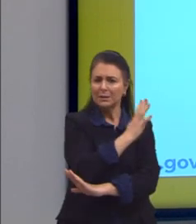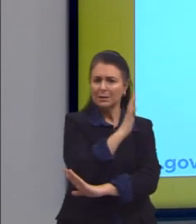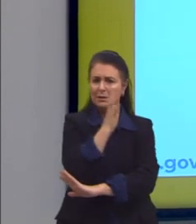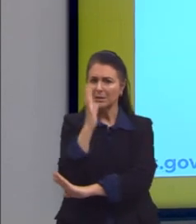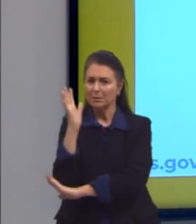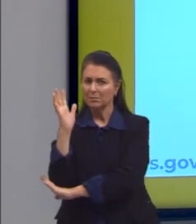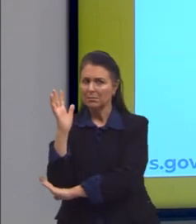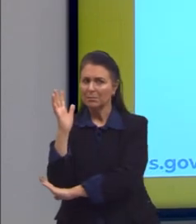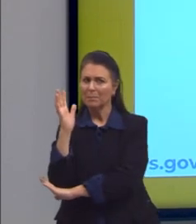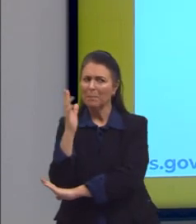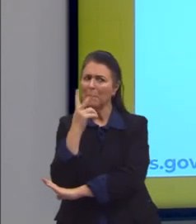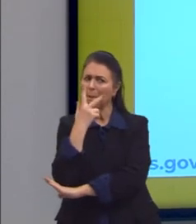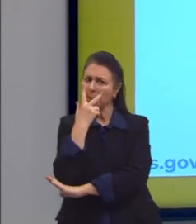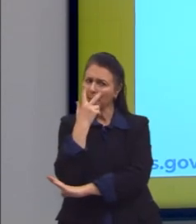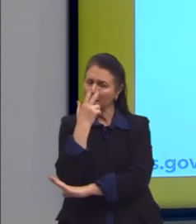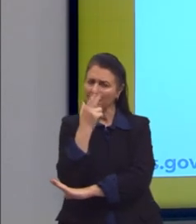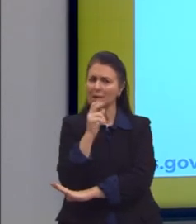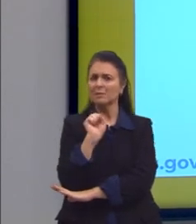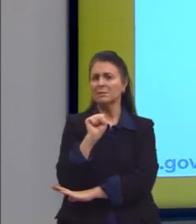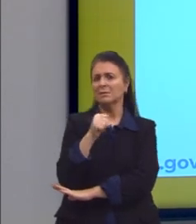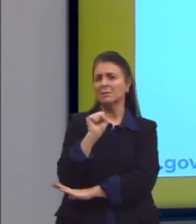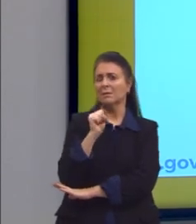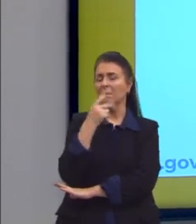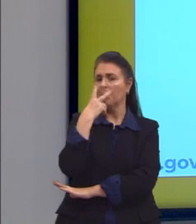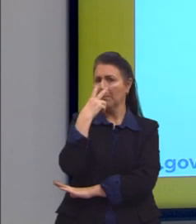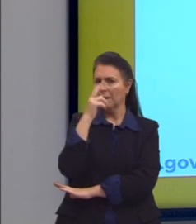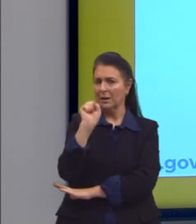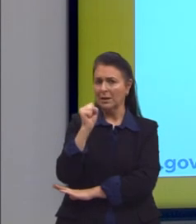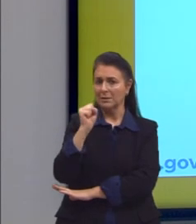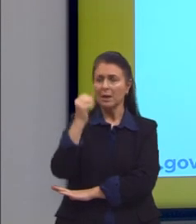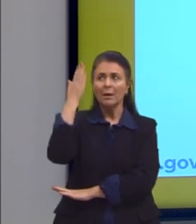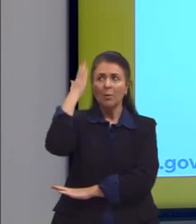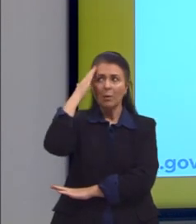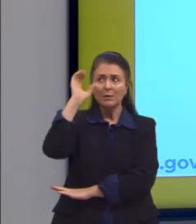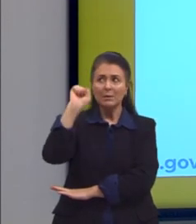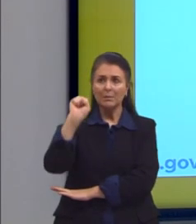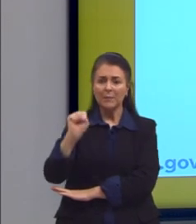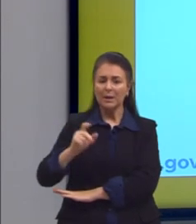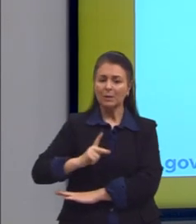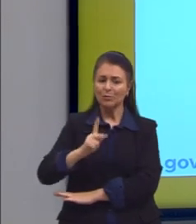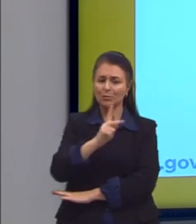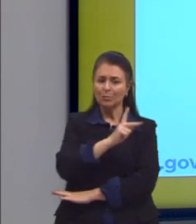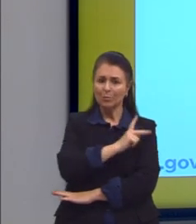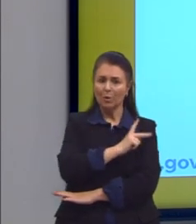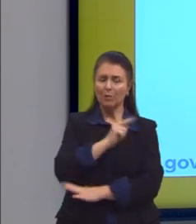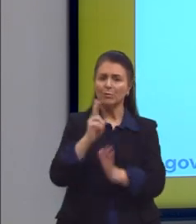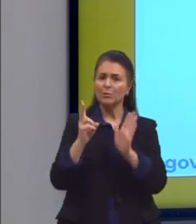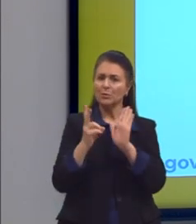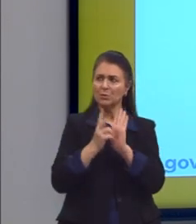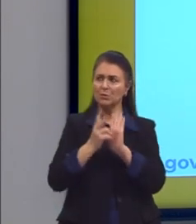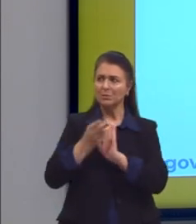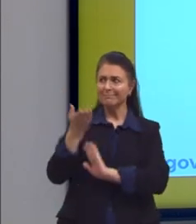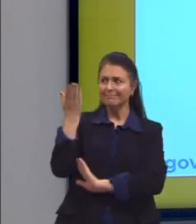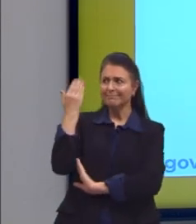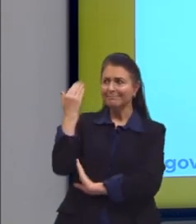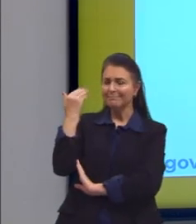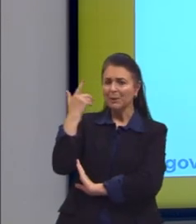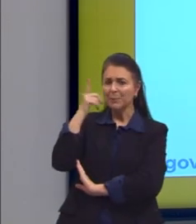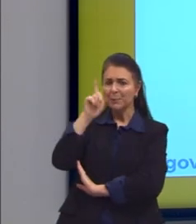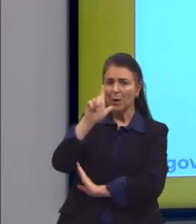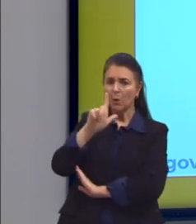mim, parece essa a alternativa. Ele está dizendo que esse saber ancestral dos povos indígenas foi muito importante para conseguir